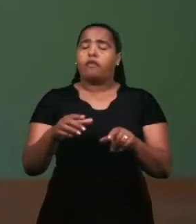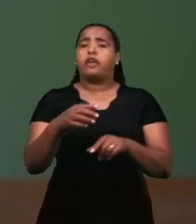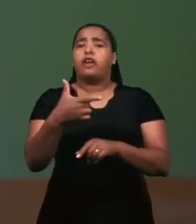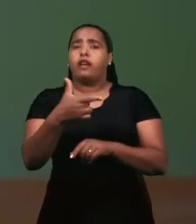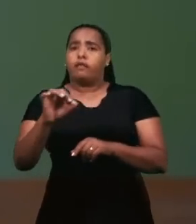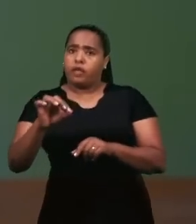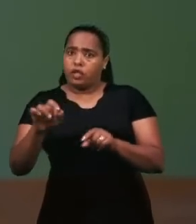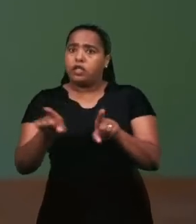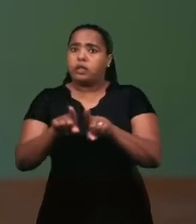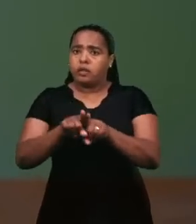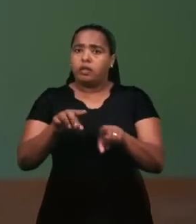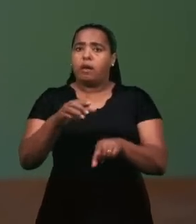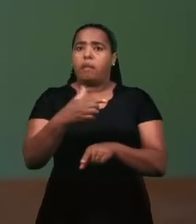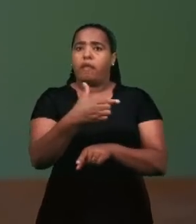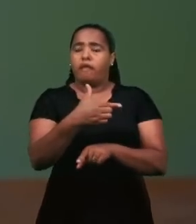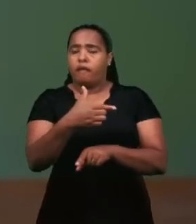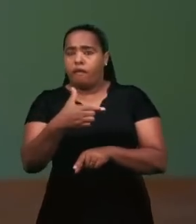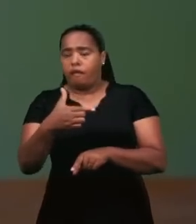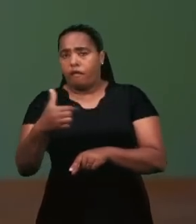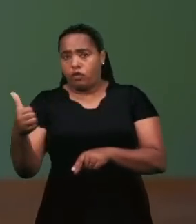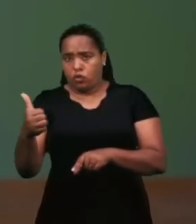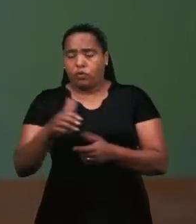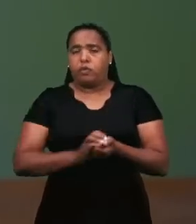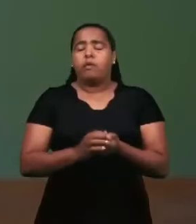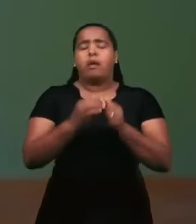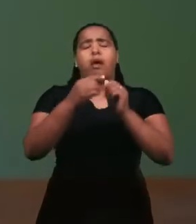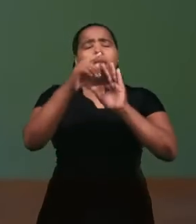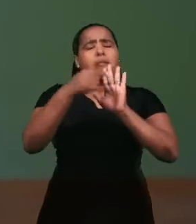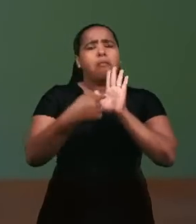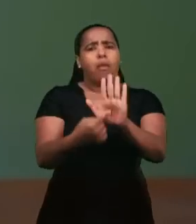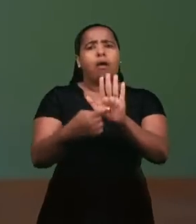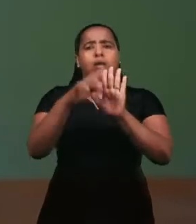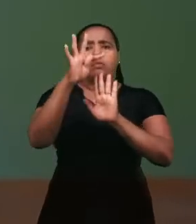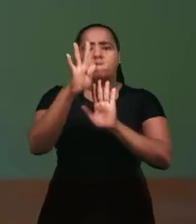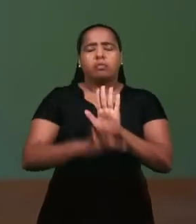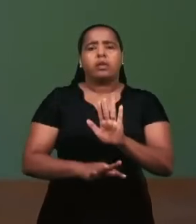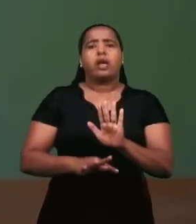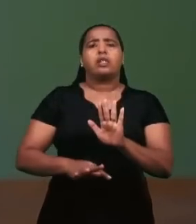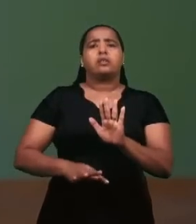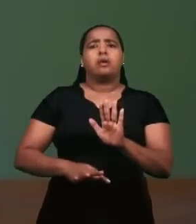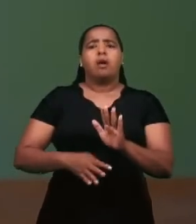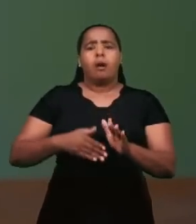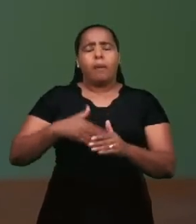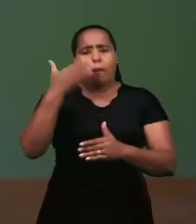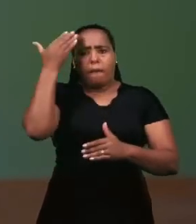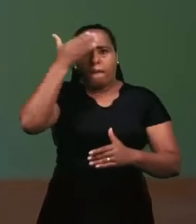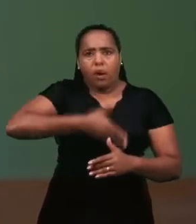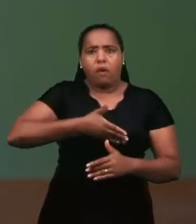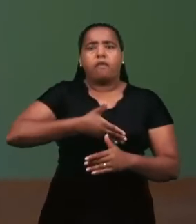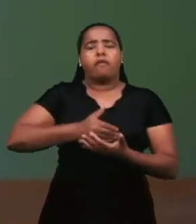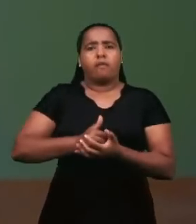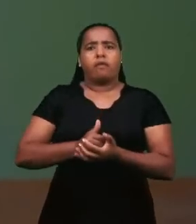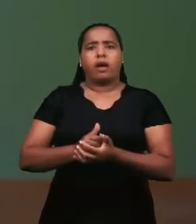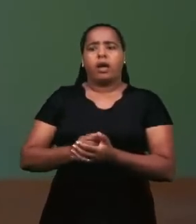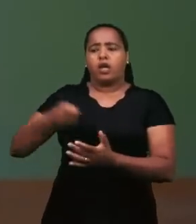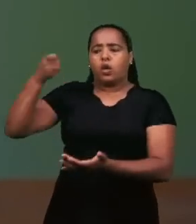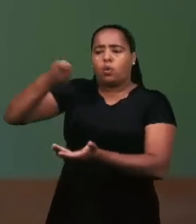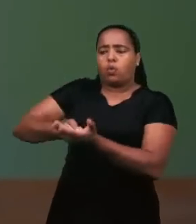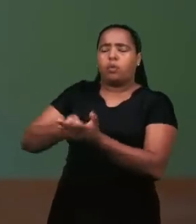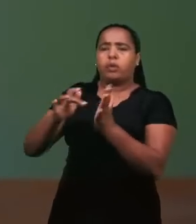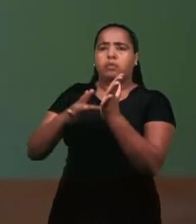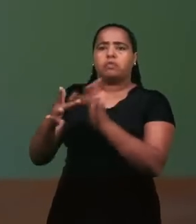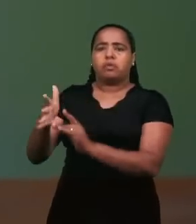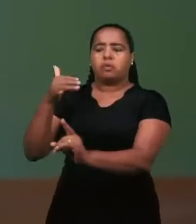21. Então, ela cita ali o texto para comprovar que realmente se cumpriu em Jesus aquela